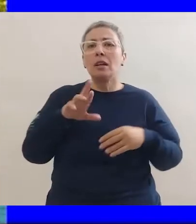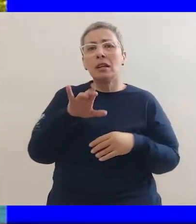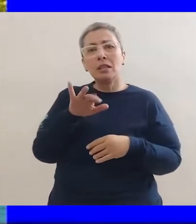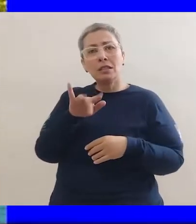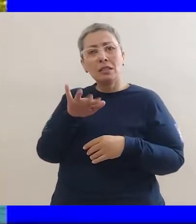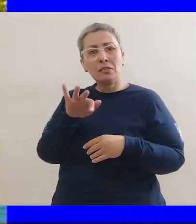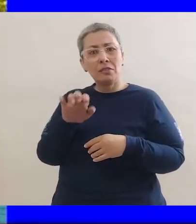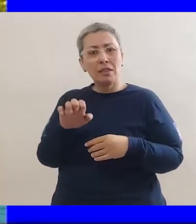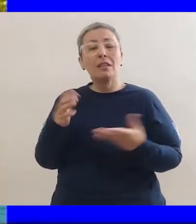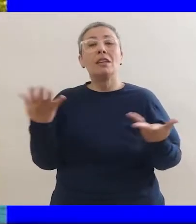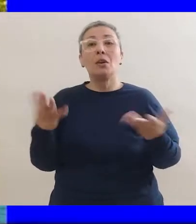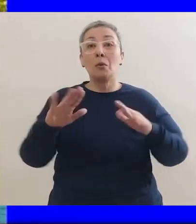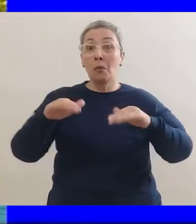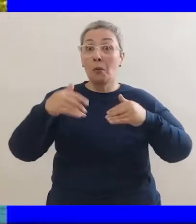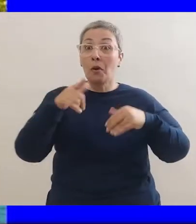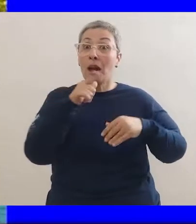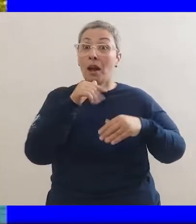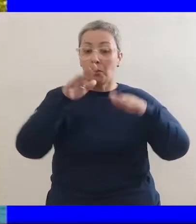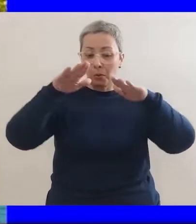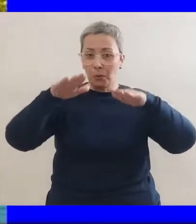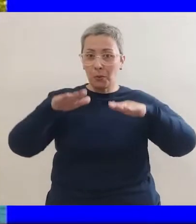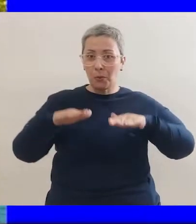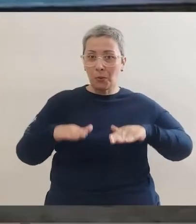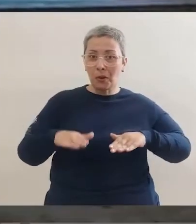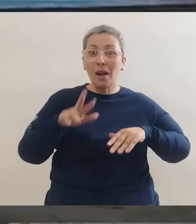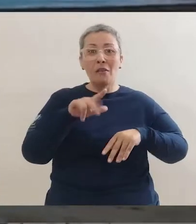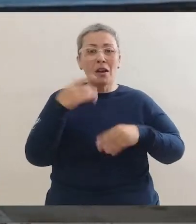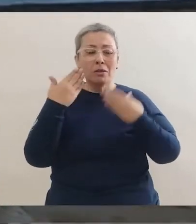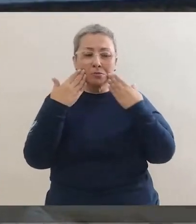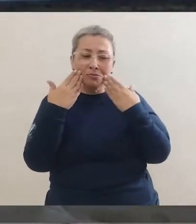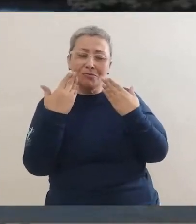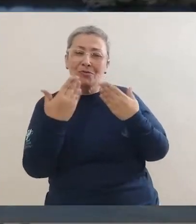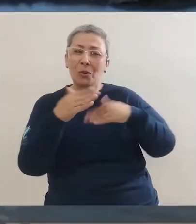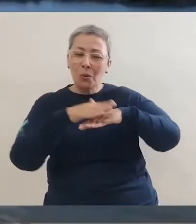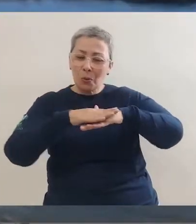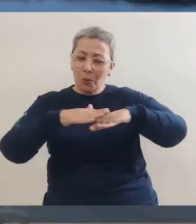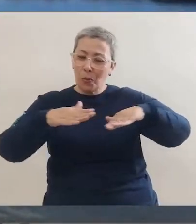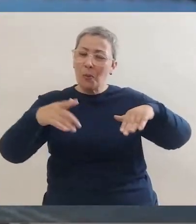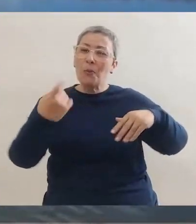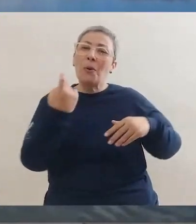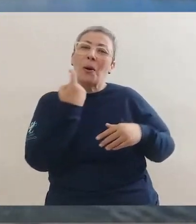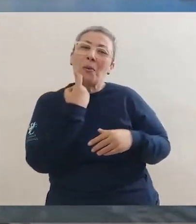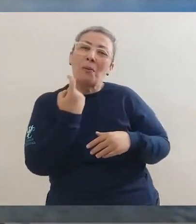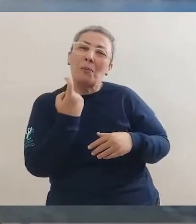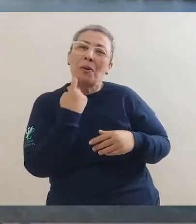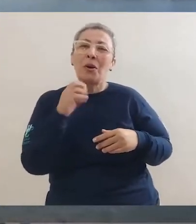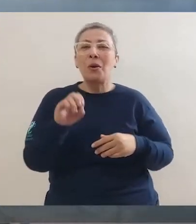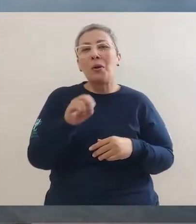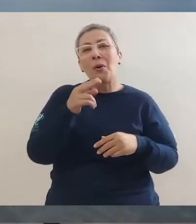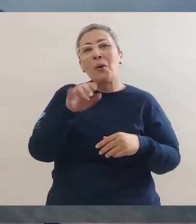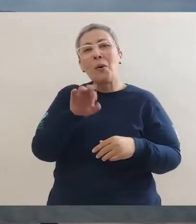observar os Recifes. E quando a maré baixa, nós podemos ver peixinhos,